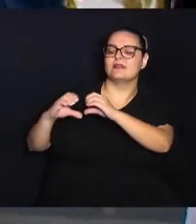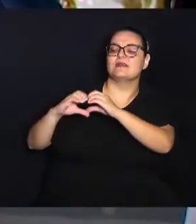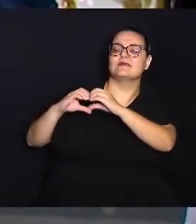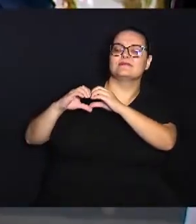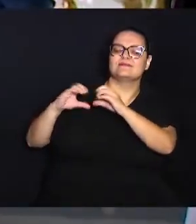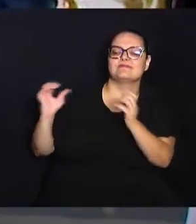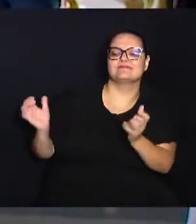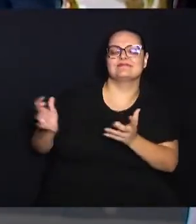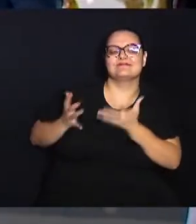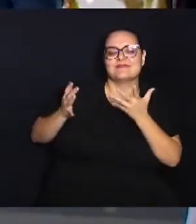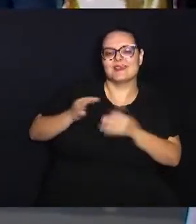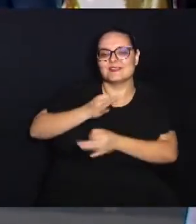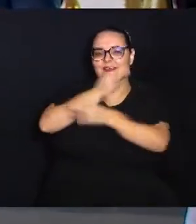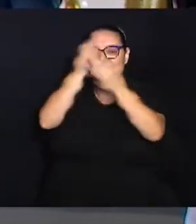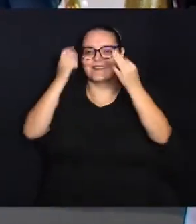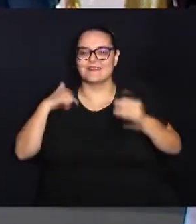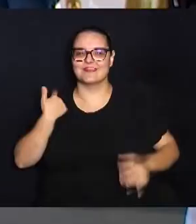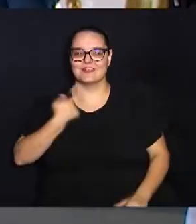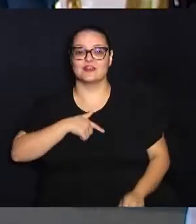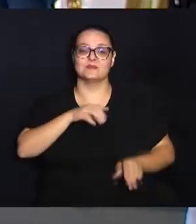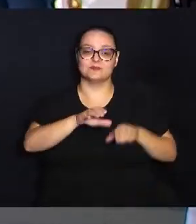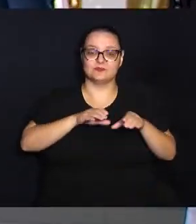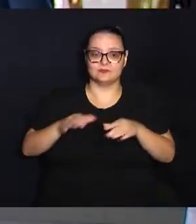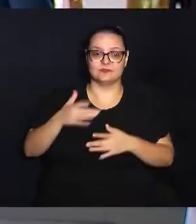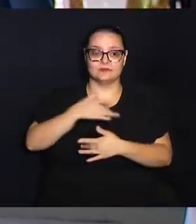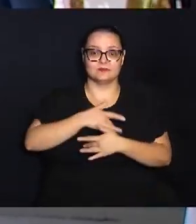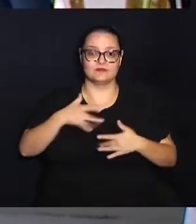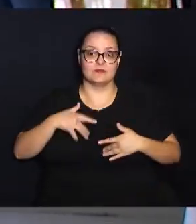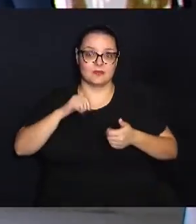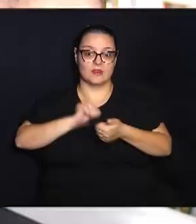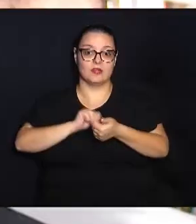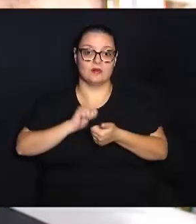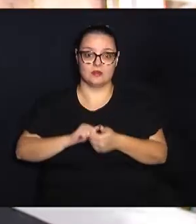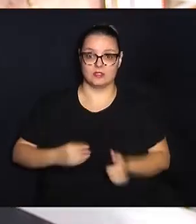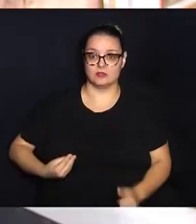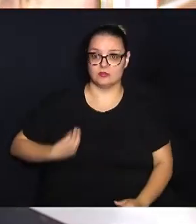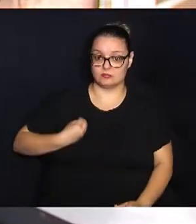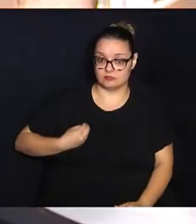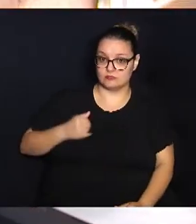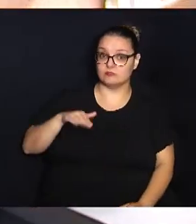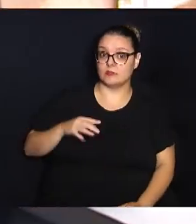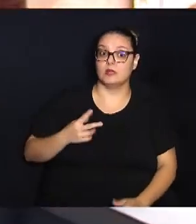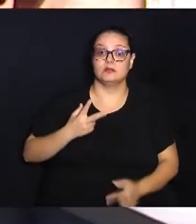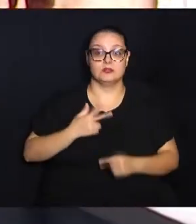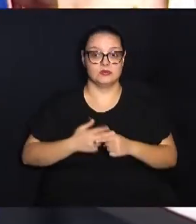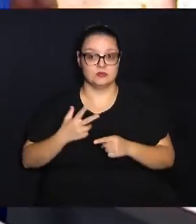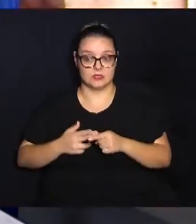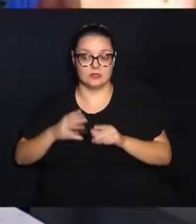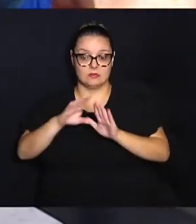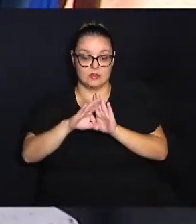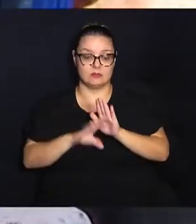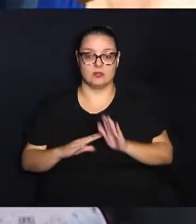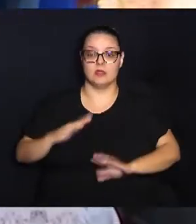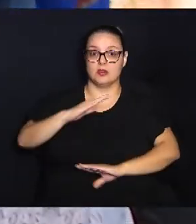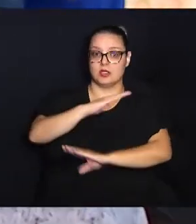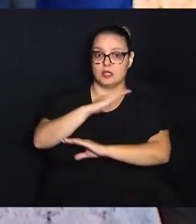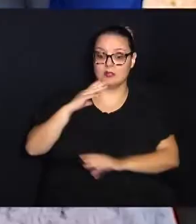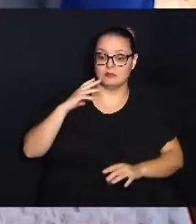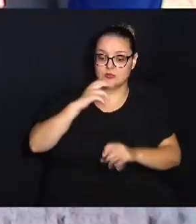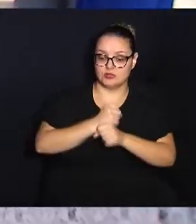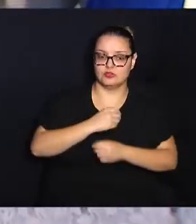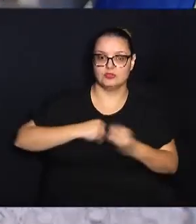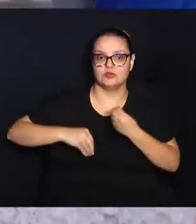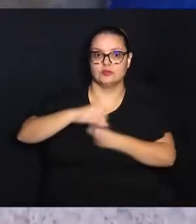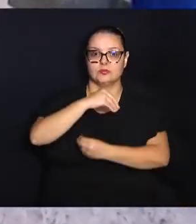Organizada pela Coordenadoria de Saúde e Qualidade de Vida, mais uma edição do programa Câmara Integrada